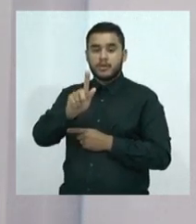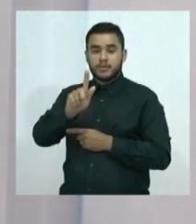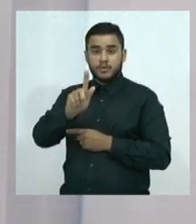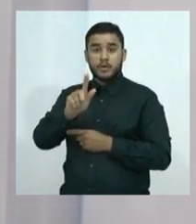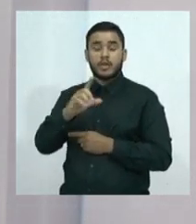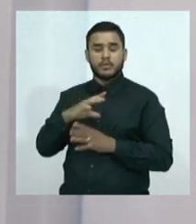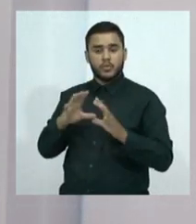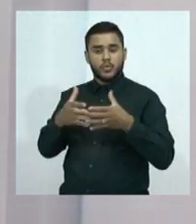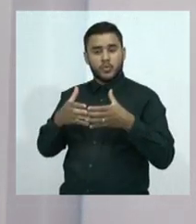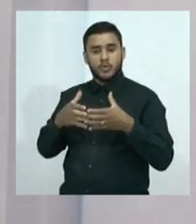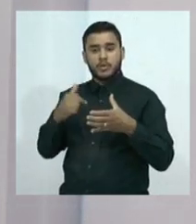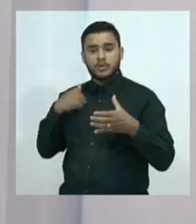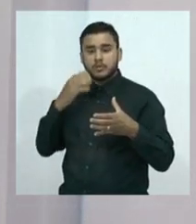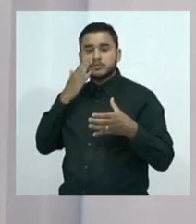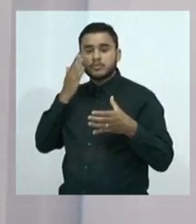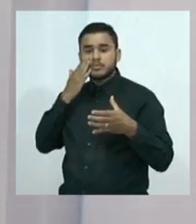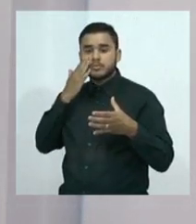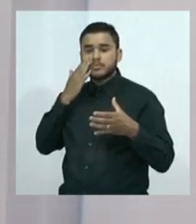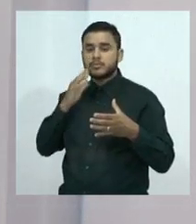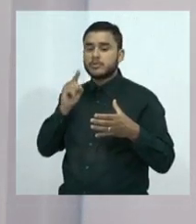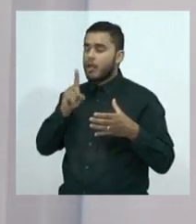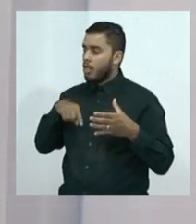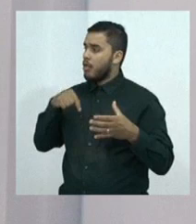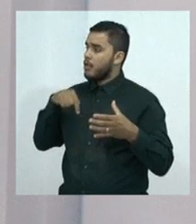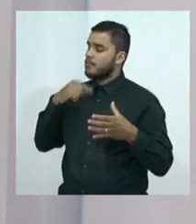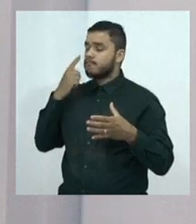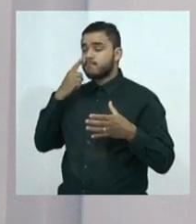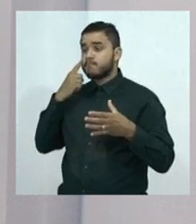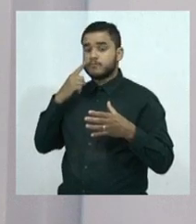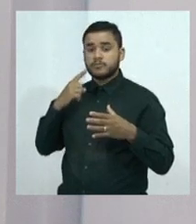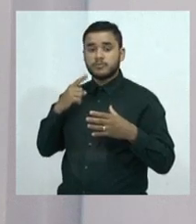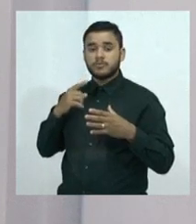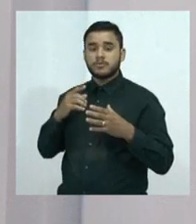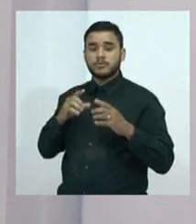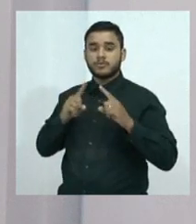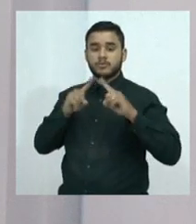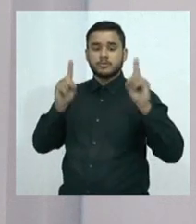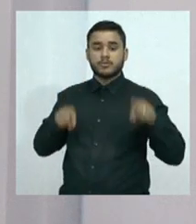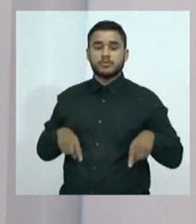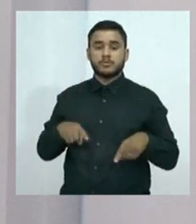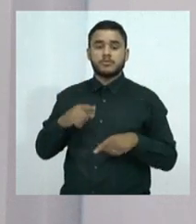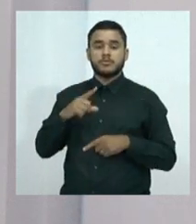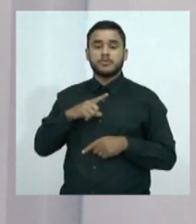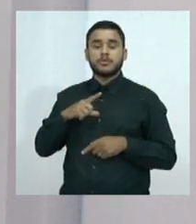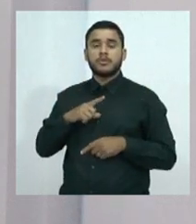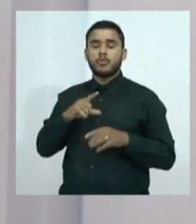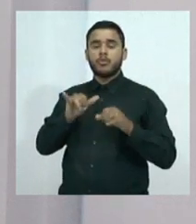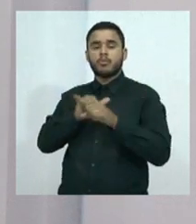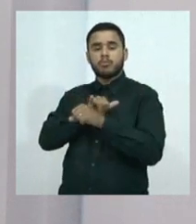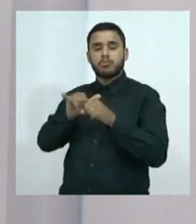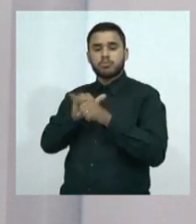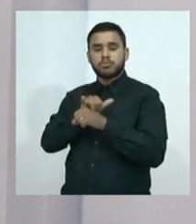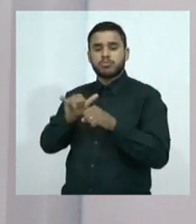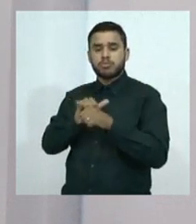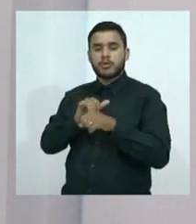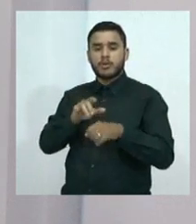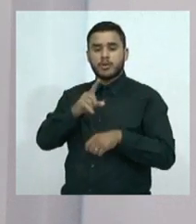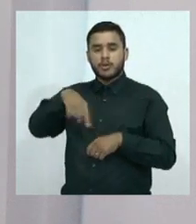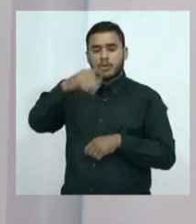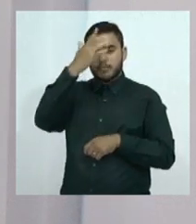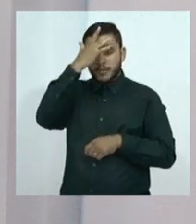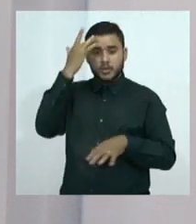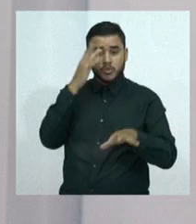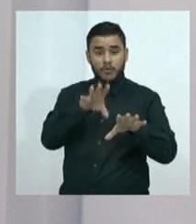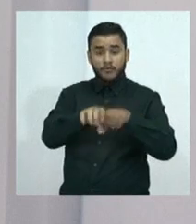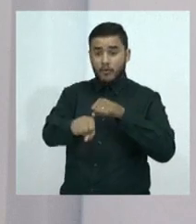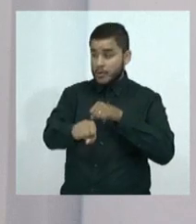promovendo um programa aqui em Fortaleza, chamado Peace Leaders, que é formação de mediadores de paz.